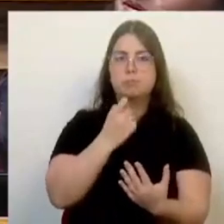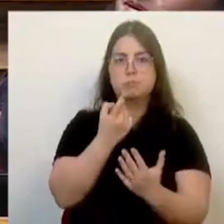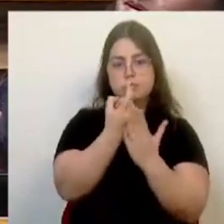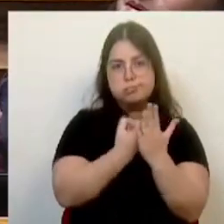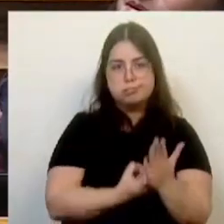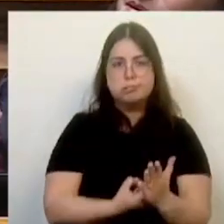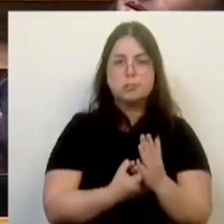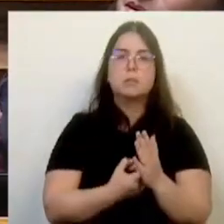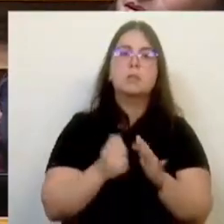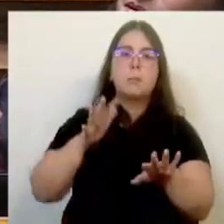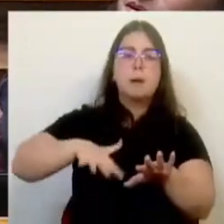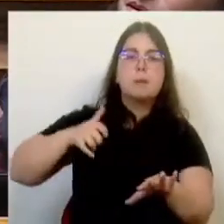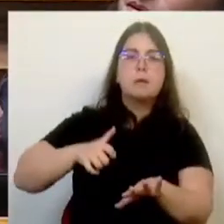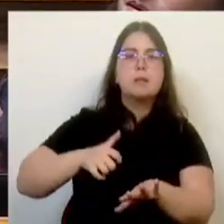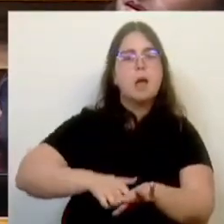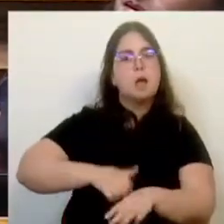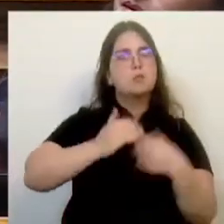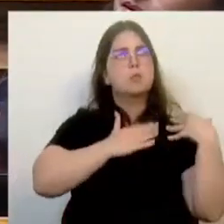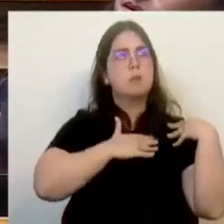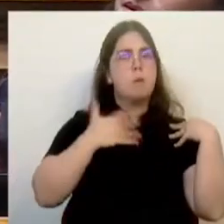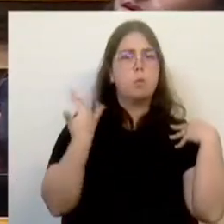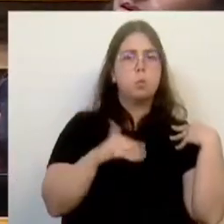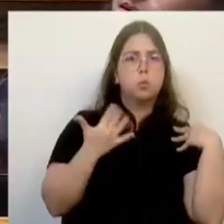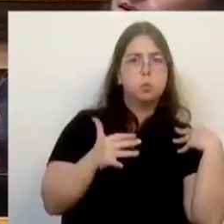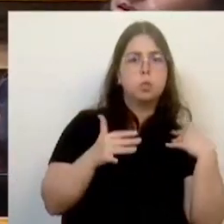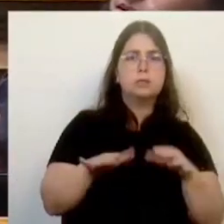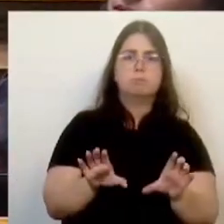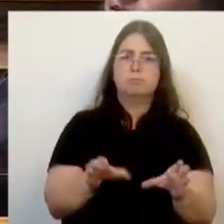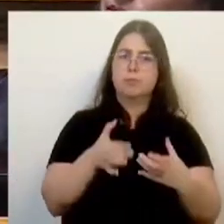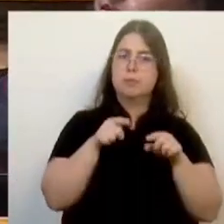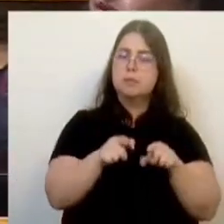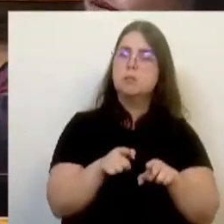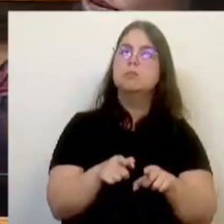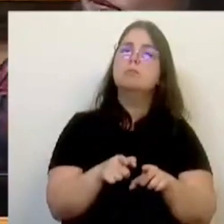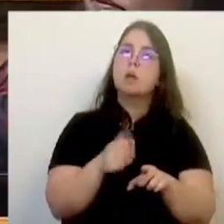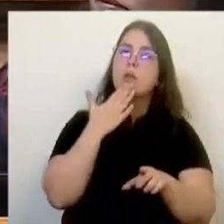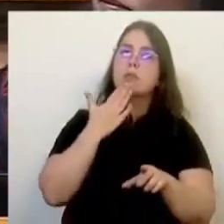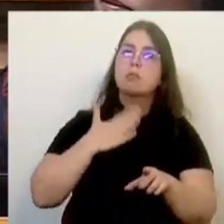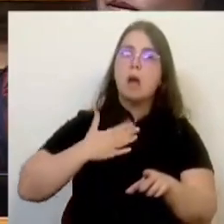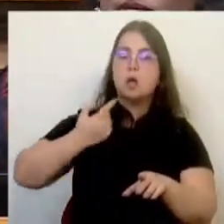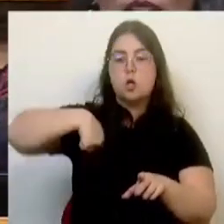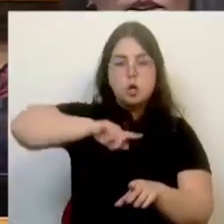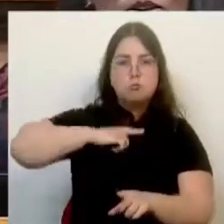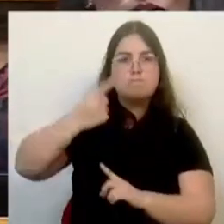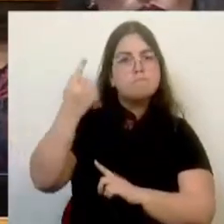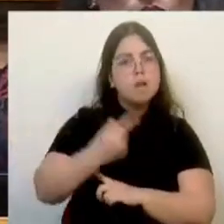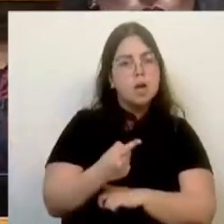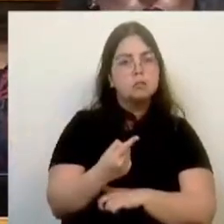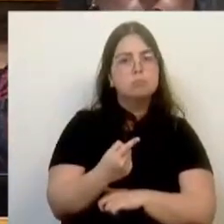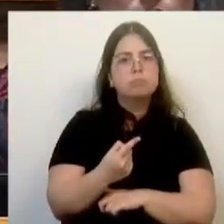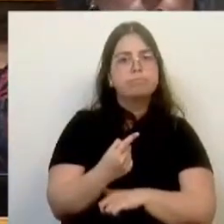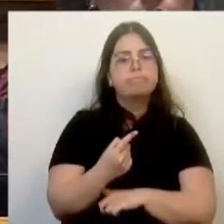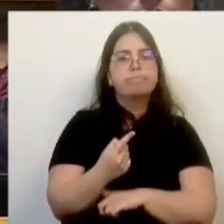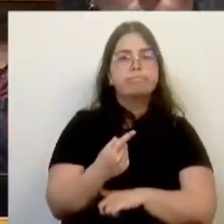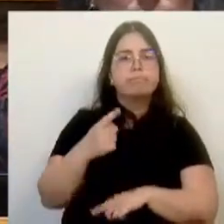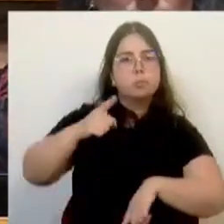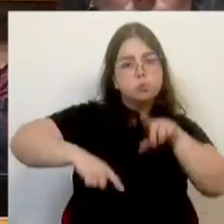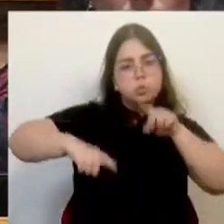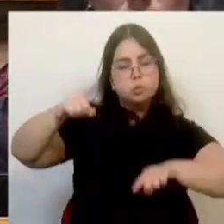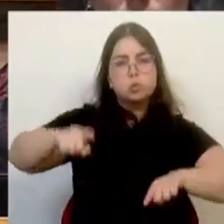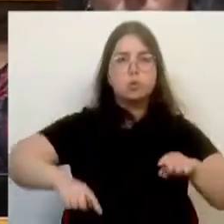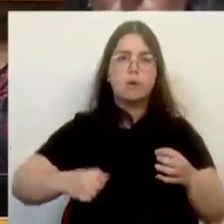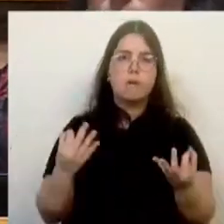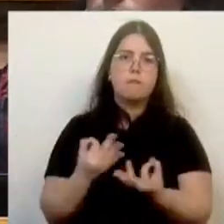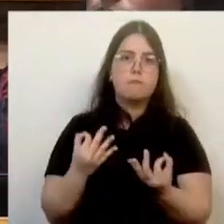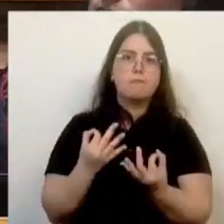uma enormíssima responsabilidade desta Câmara e que nos permitem e nos obrigam até a distinguir aquilo que é o acessório